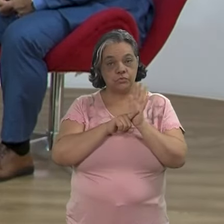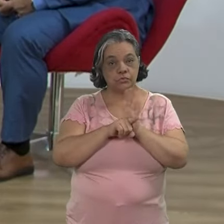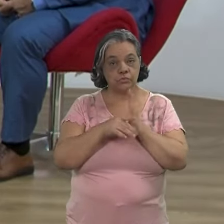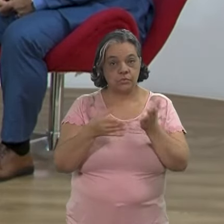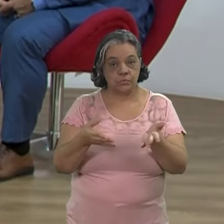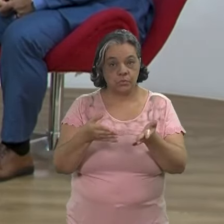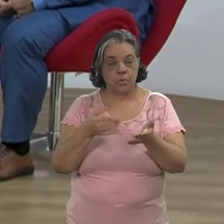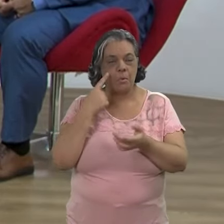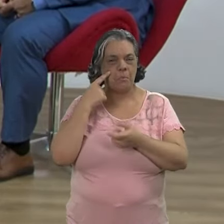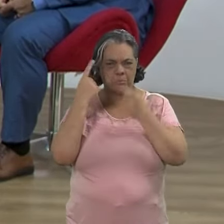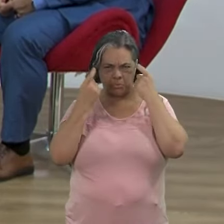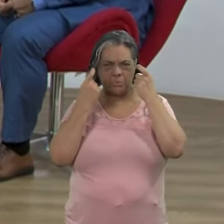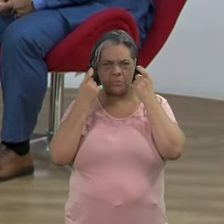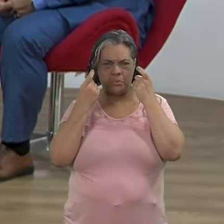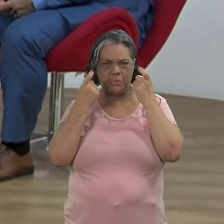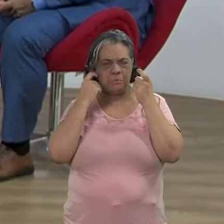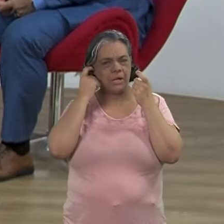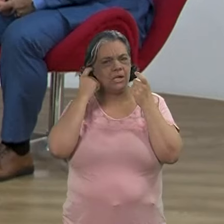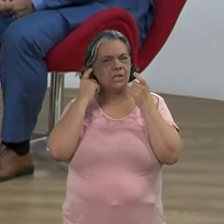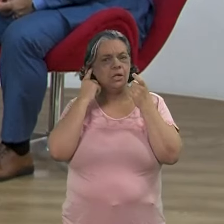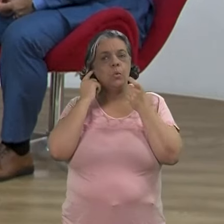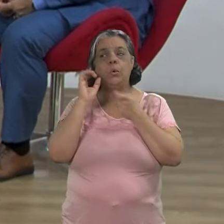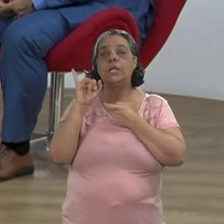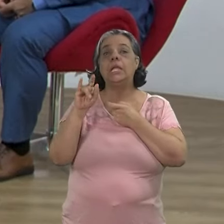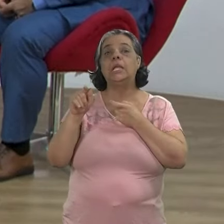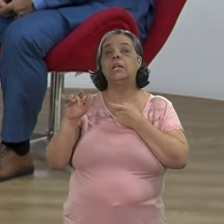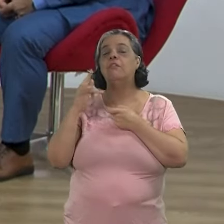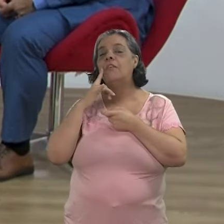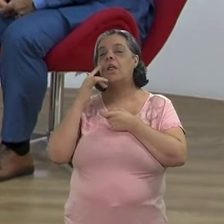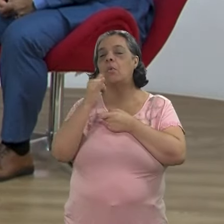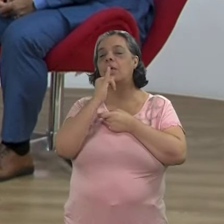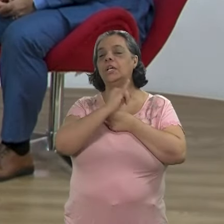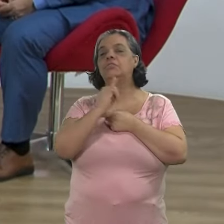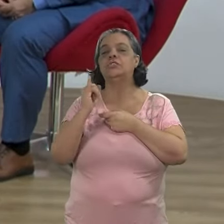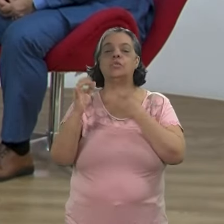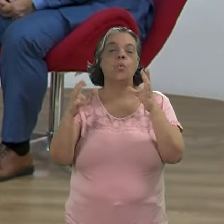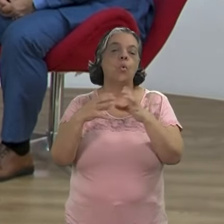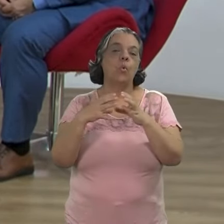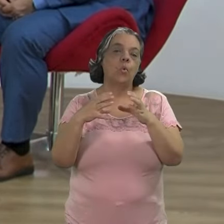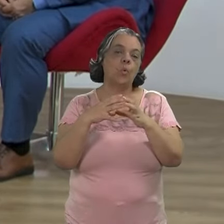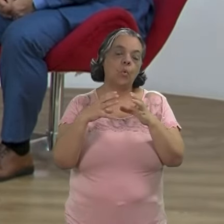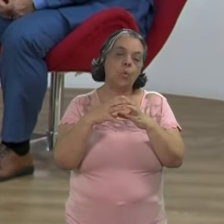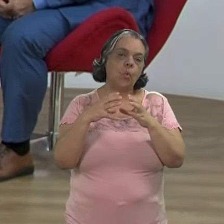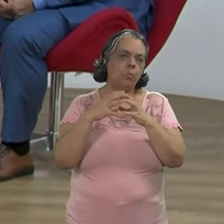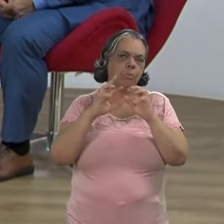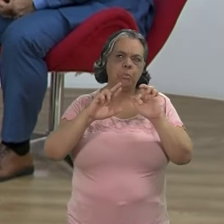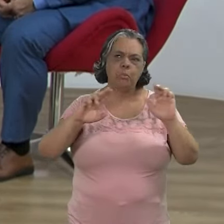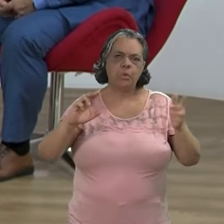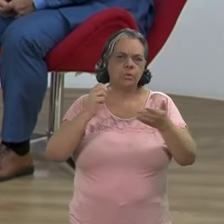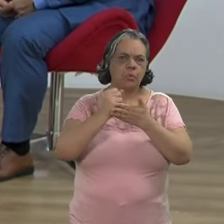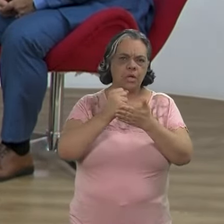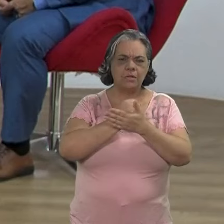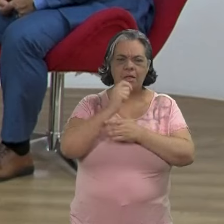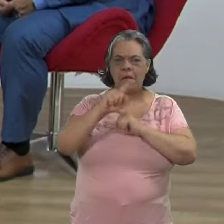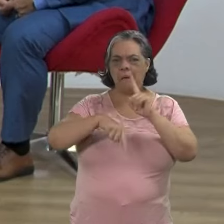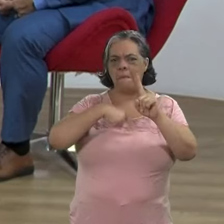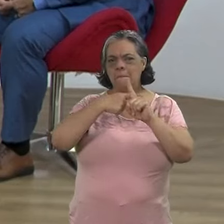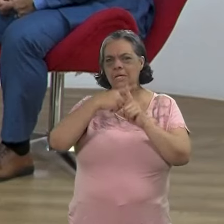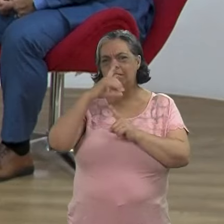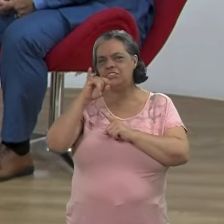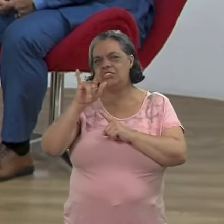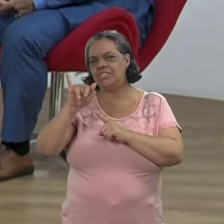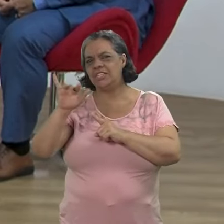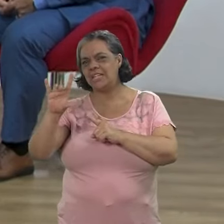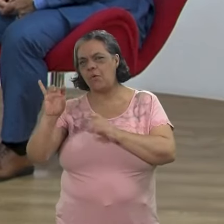pesquisador, preocupa isso que o Ingrid falou, né? Que as instituições ou grupos, ou seja lá o que for, estão registrando cada